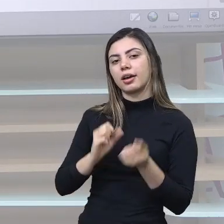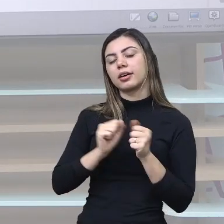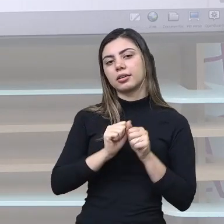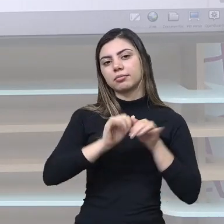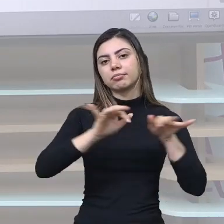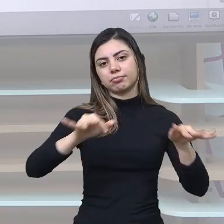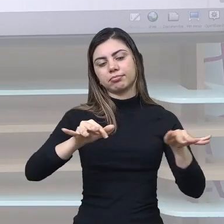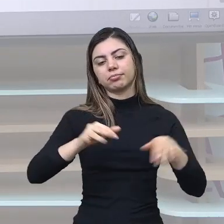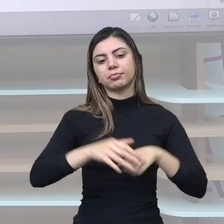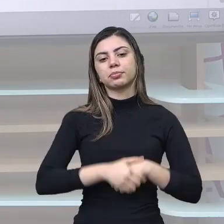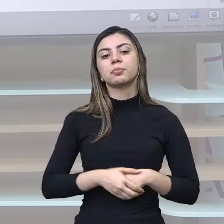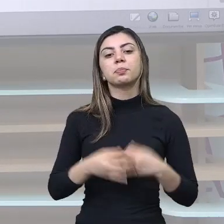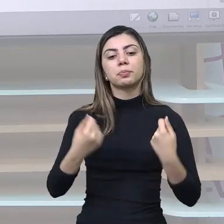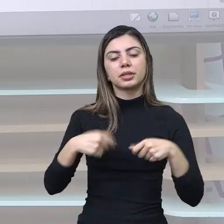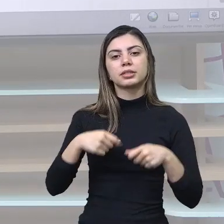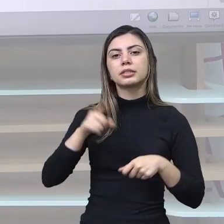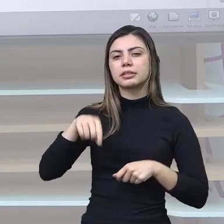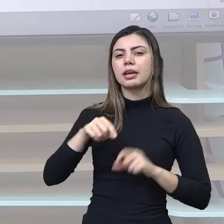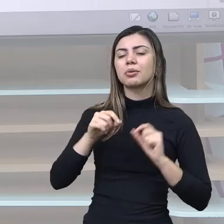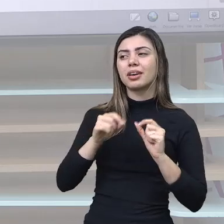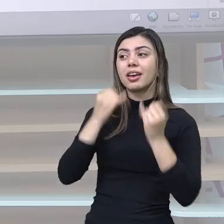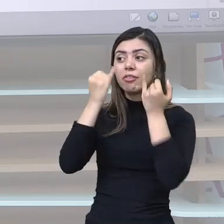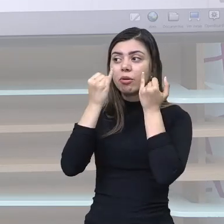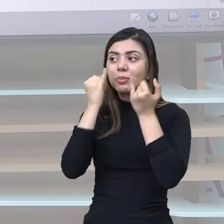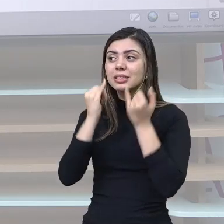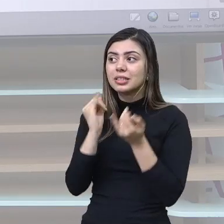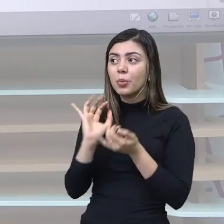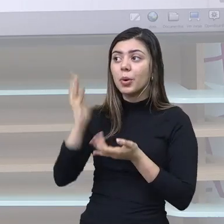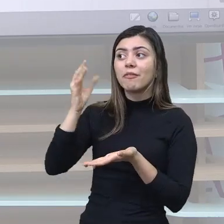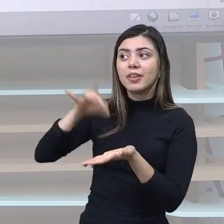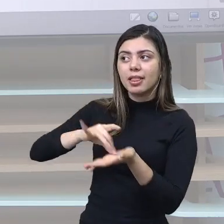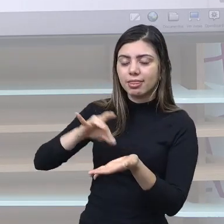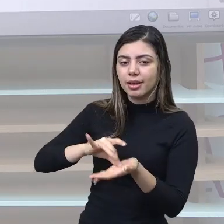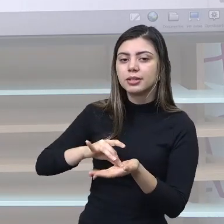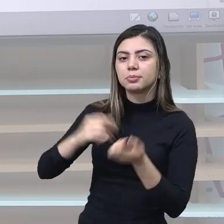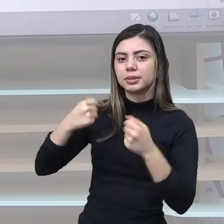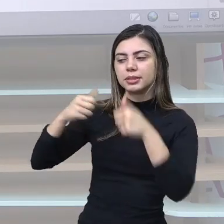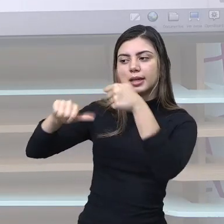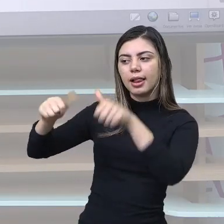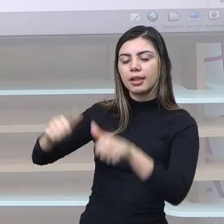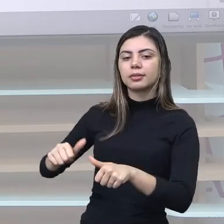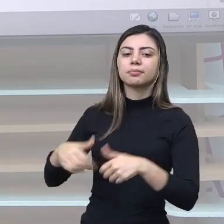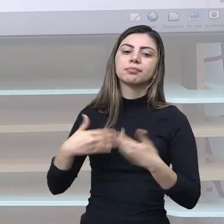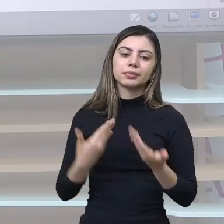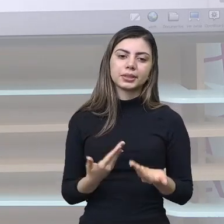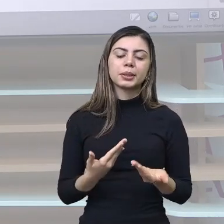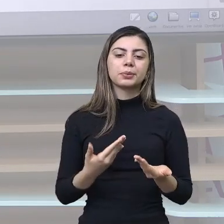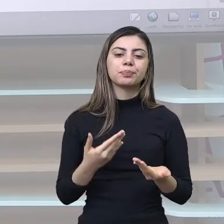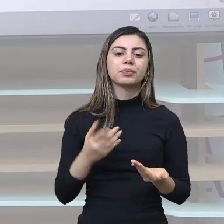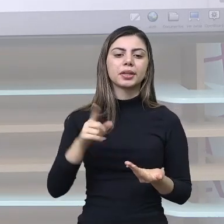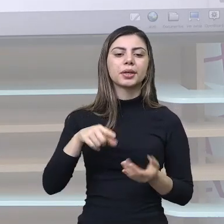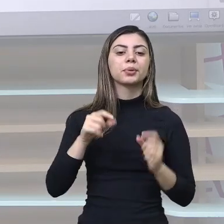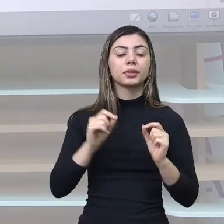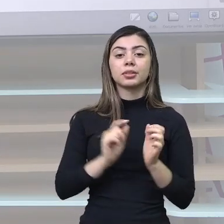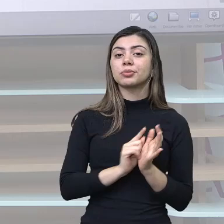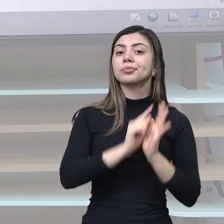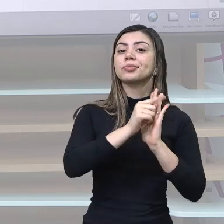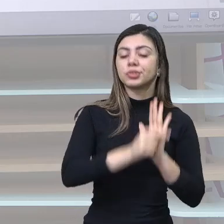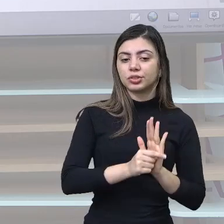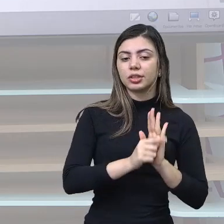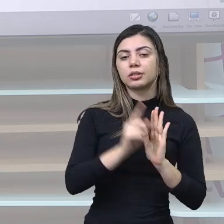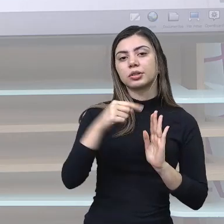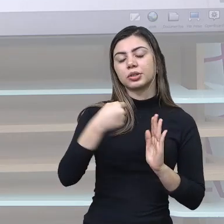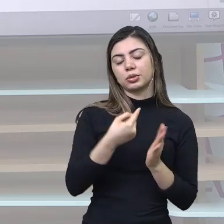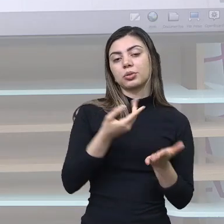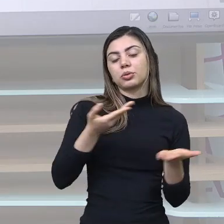fatos sejam fatos que realmente aconteceu, correto? Então, isso foi um pouquinho aí do gênero que